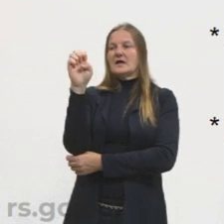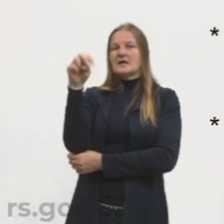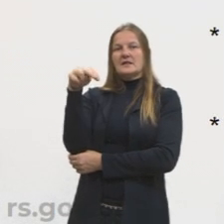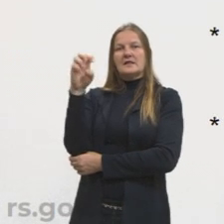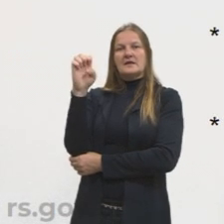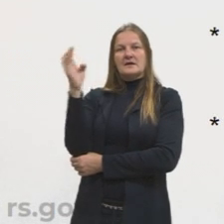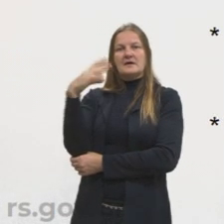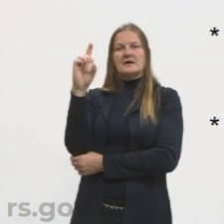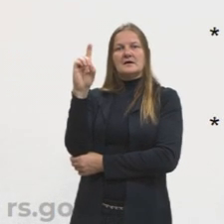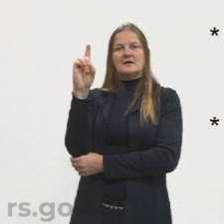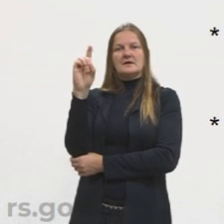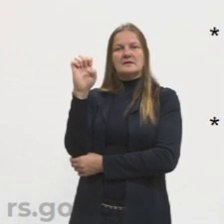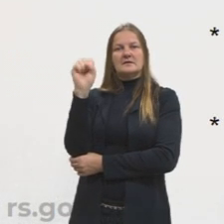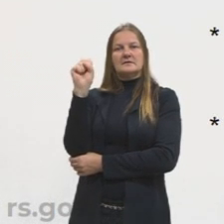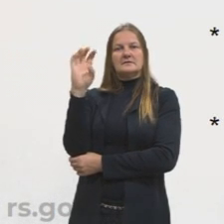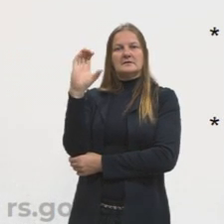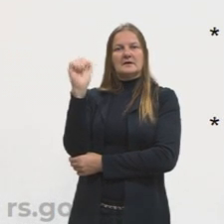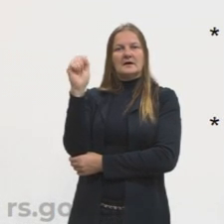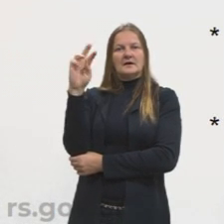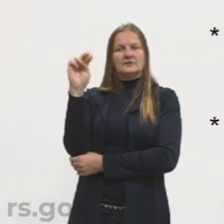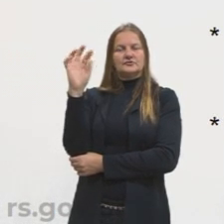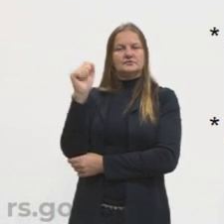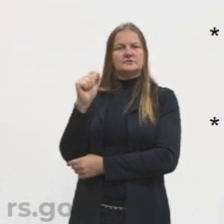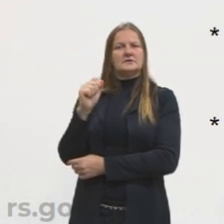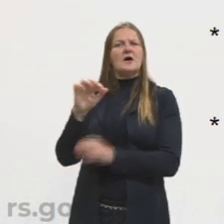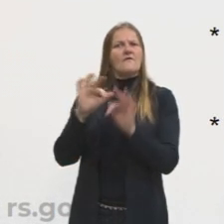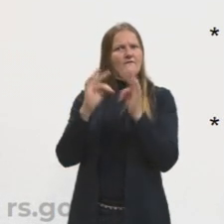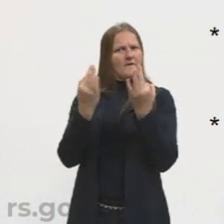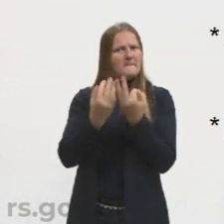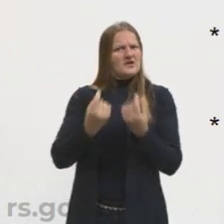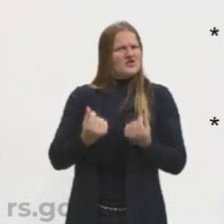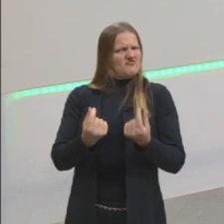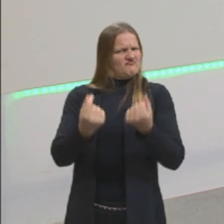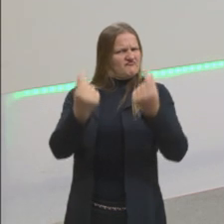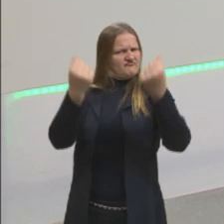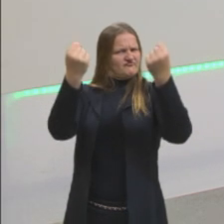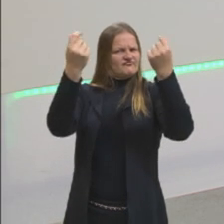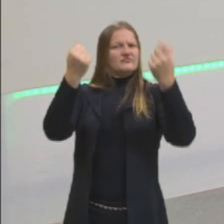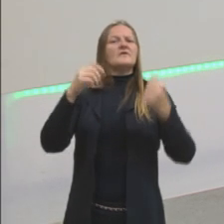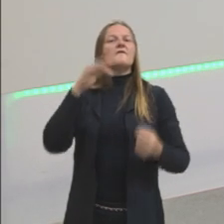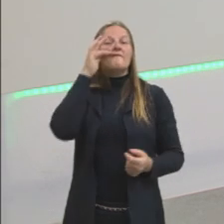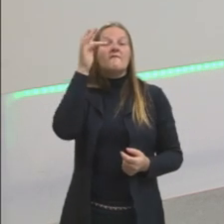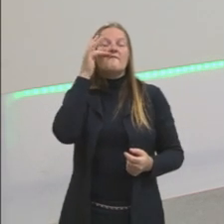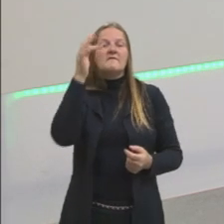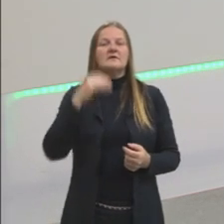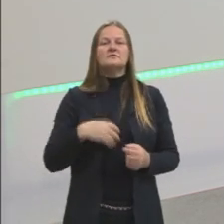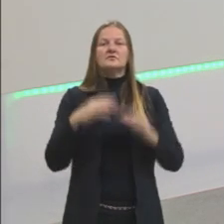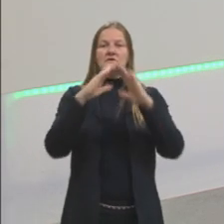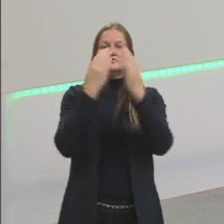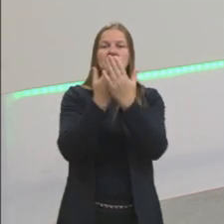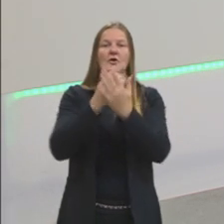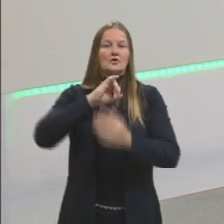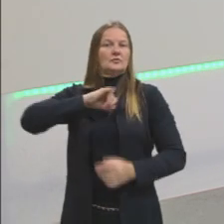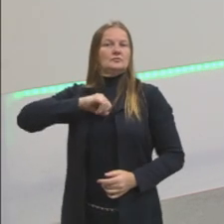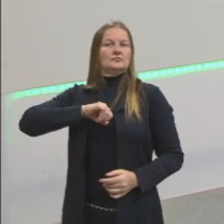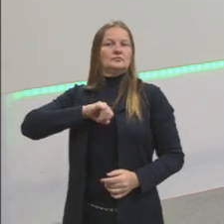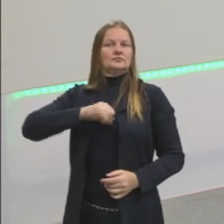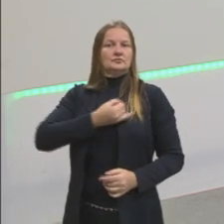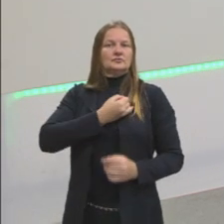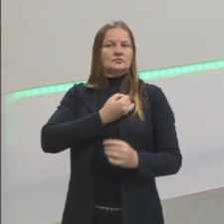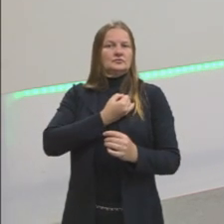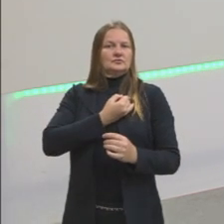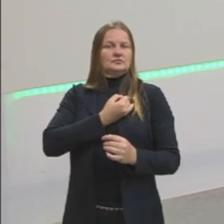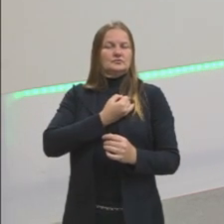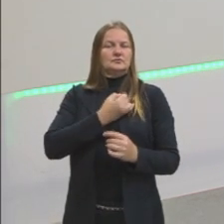Ele vem de uma família de posses na França, ele estudou nos colégios jesuítas, ele chegou